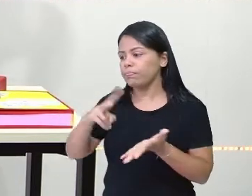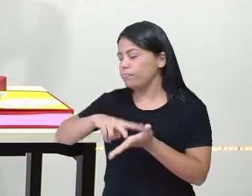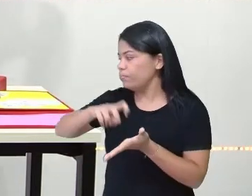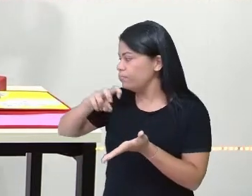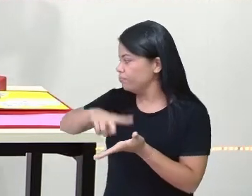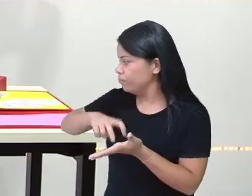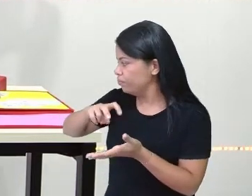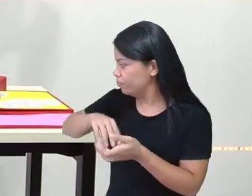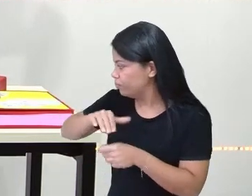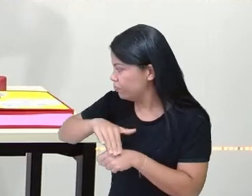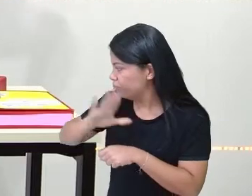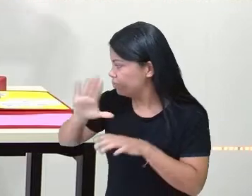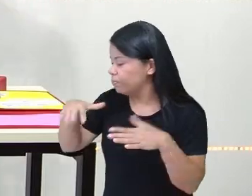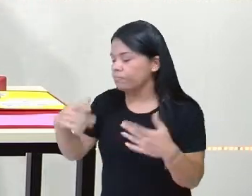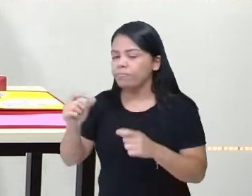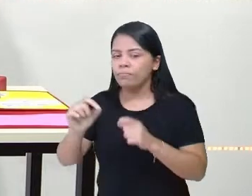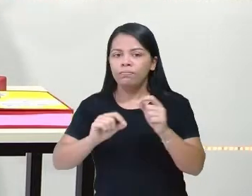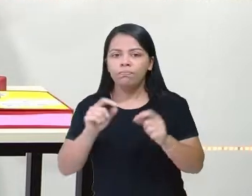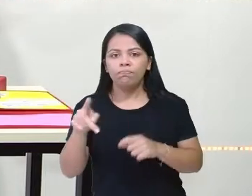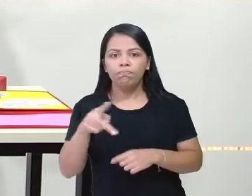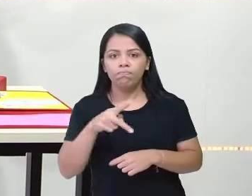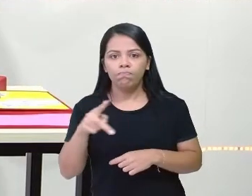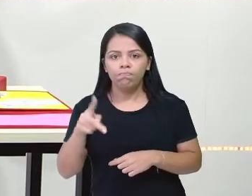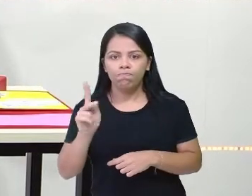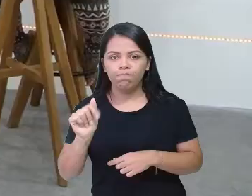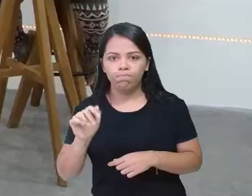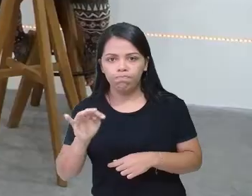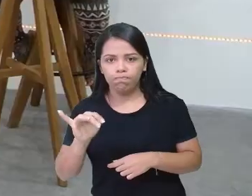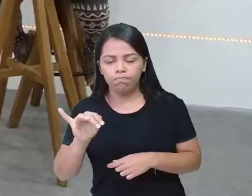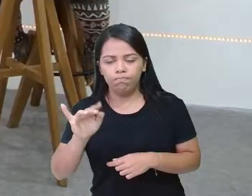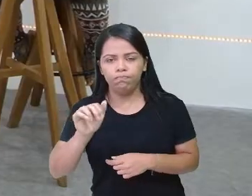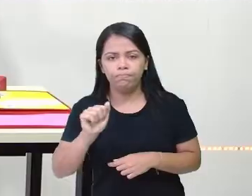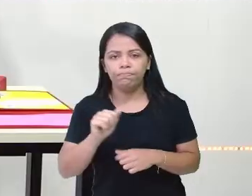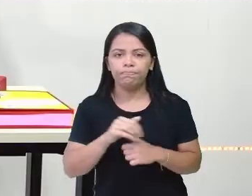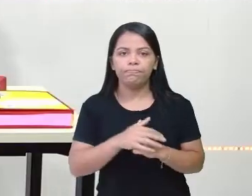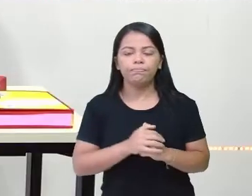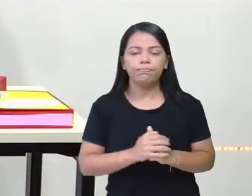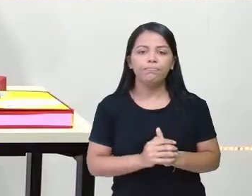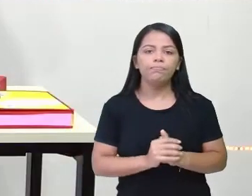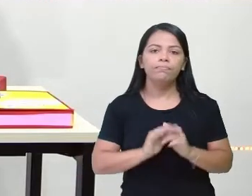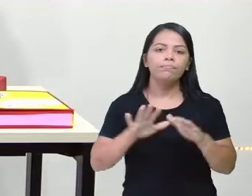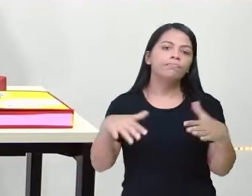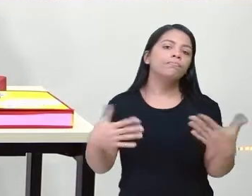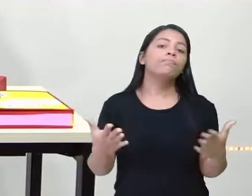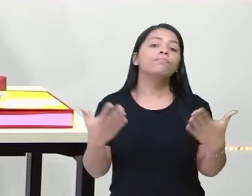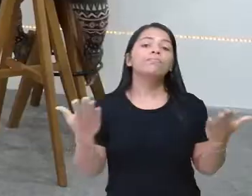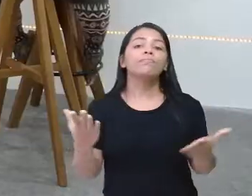Quem será a professora Cátia que vai pular mais? O gato que ensinou ou a onça que aprendeu?